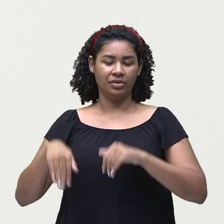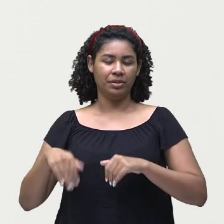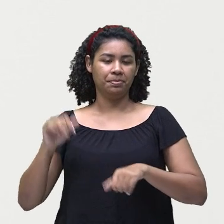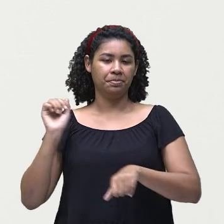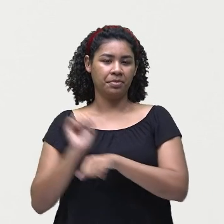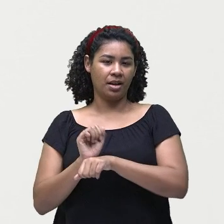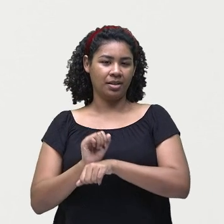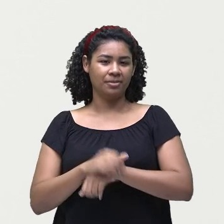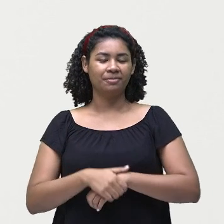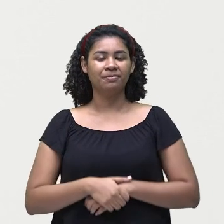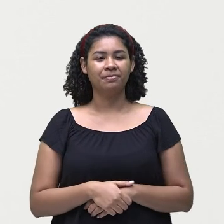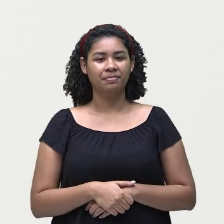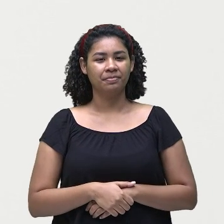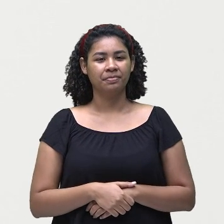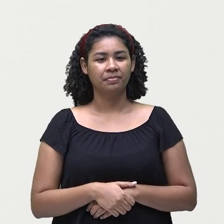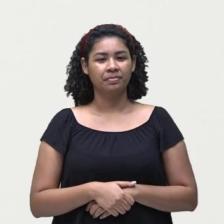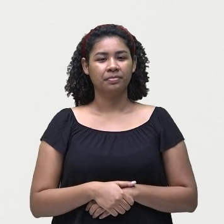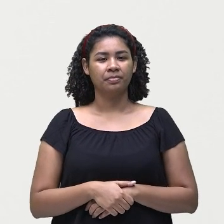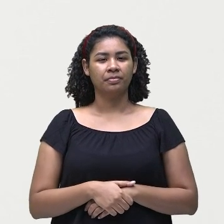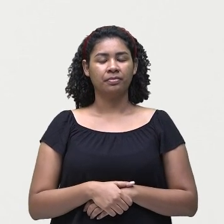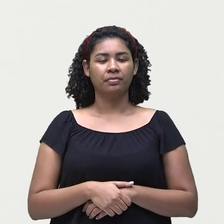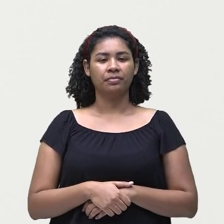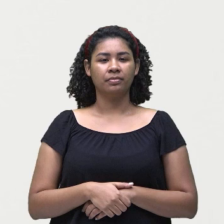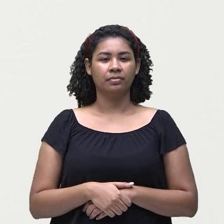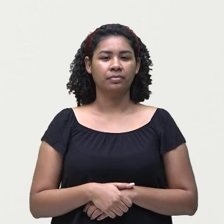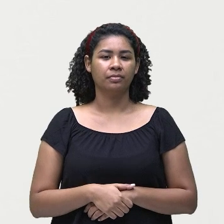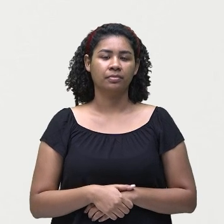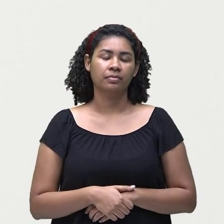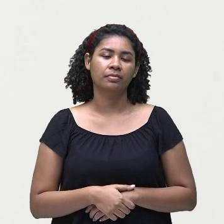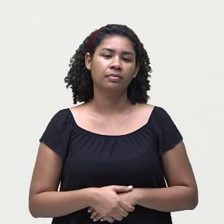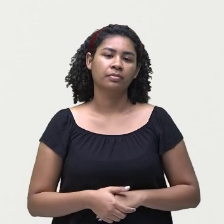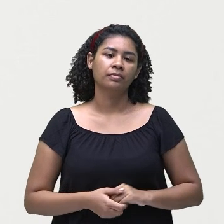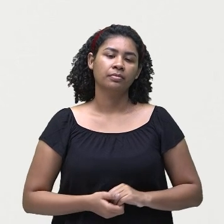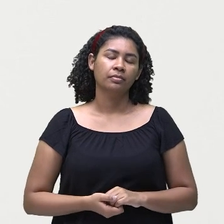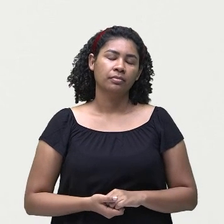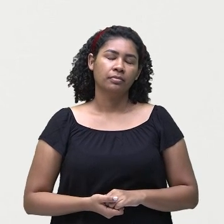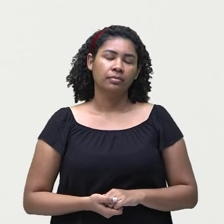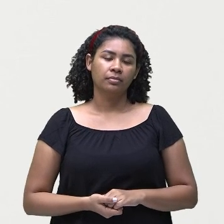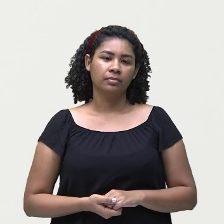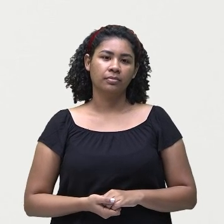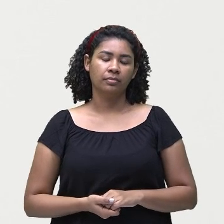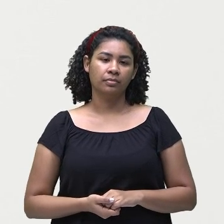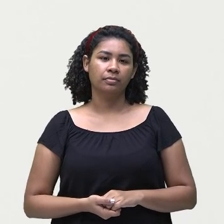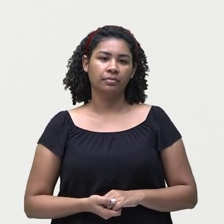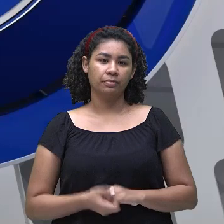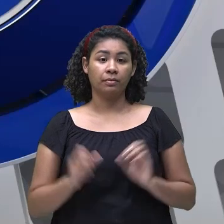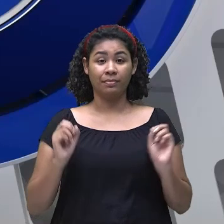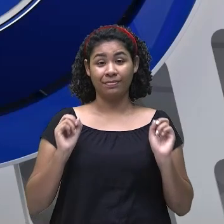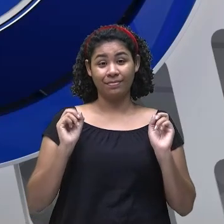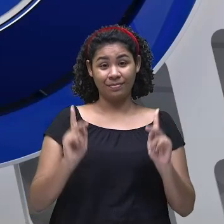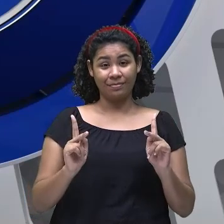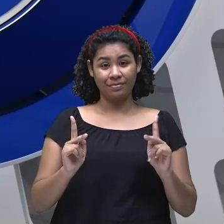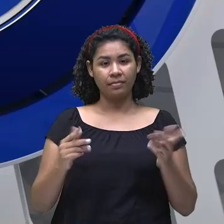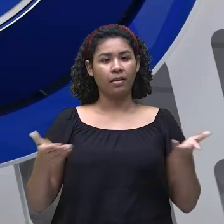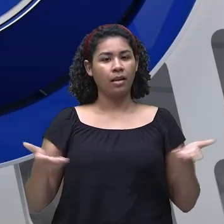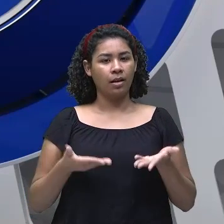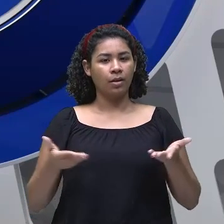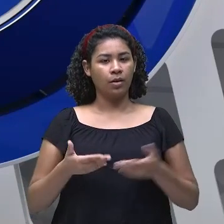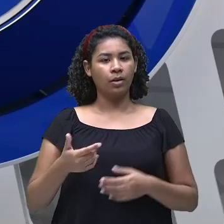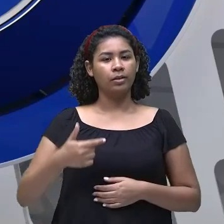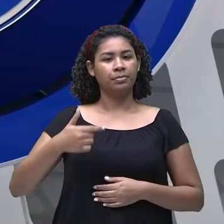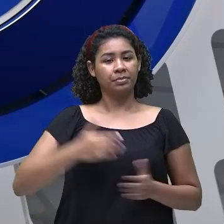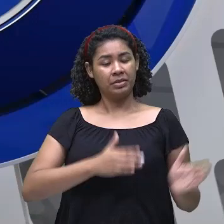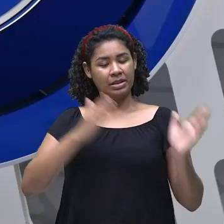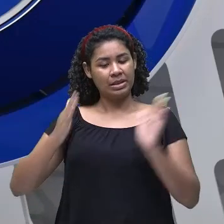can't. Can they play cards? No, they can't. Ok? Agora nós vamos para a segunda